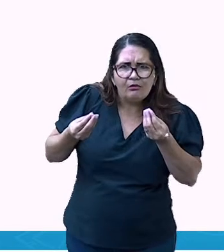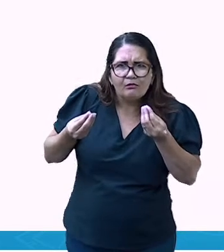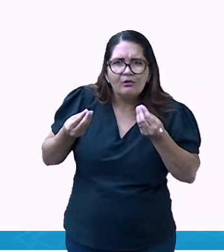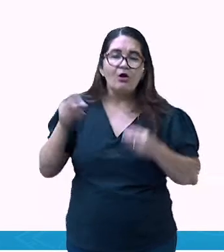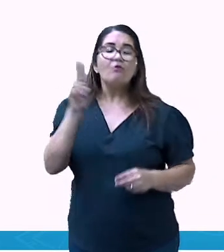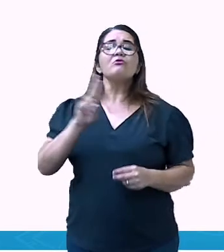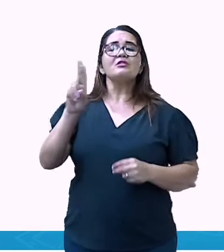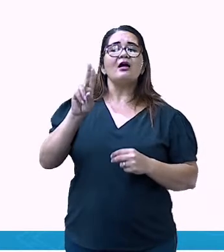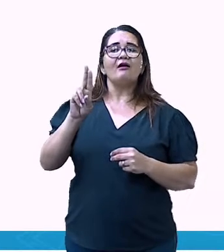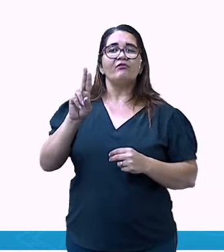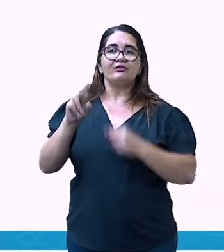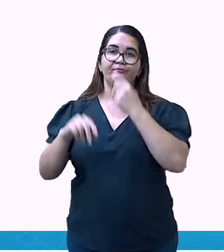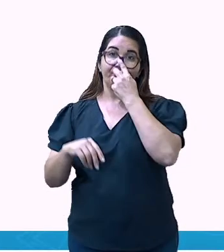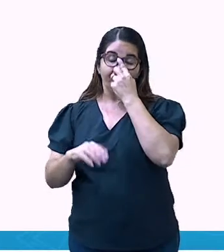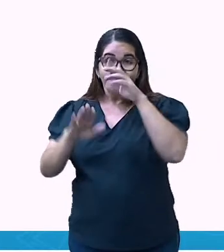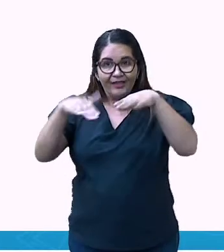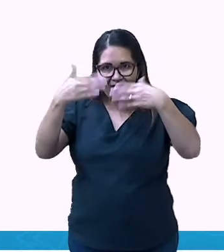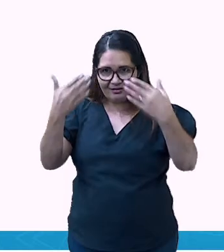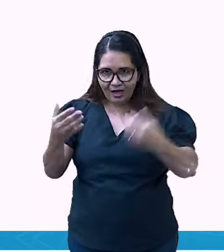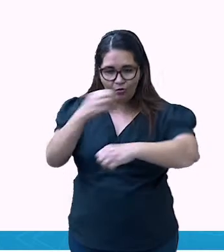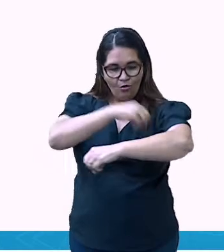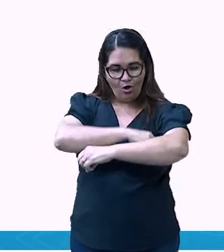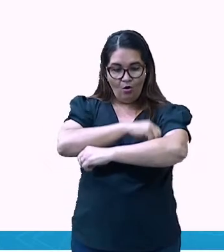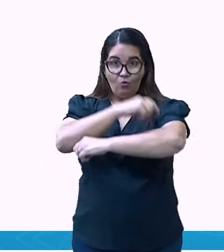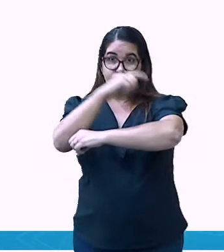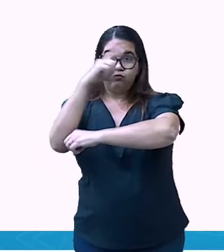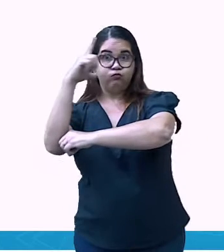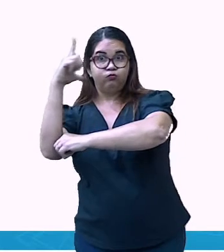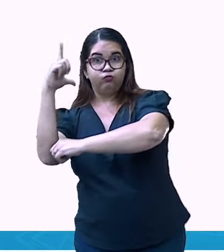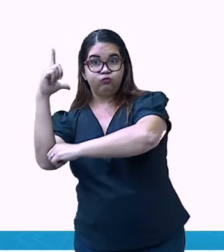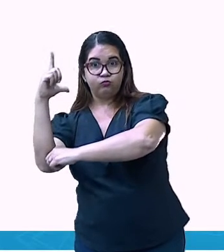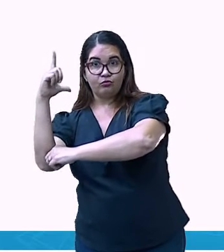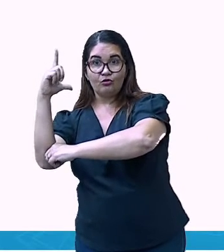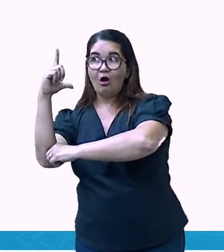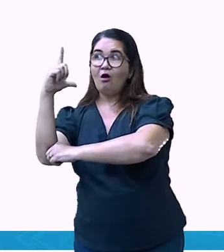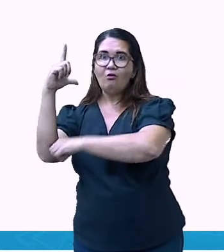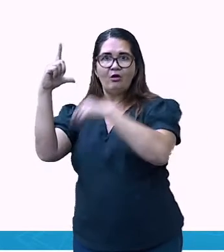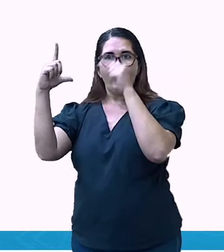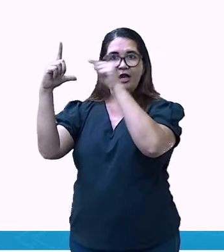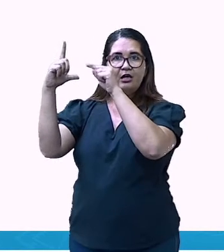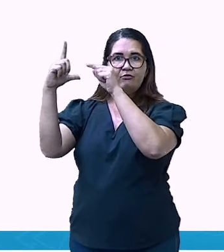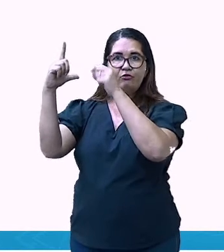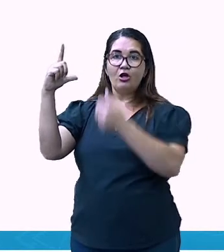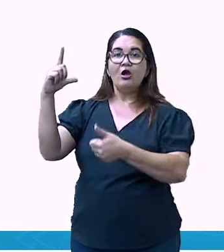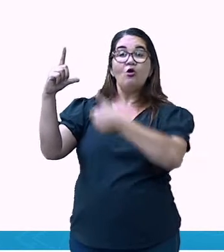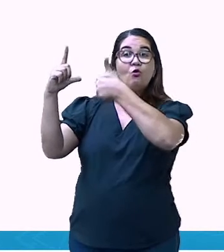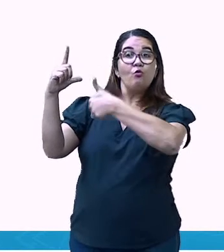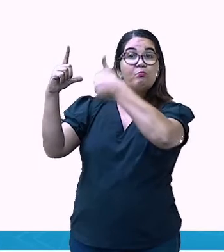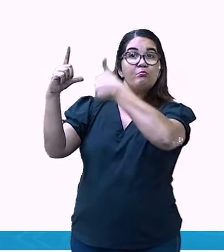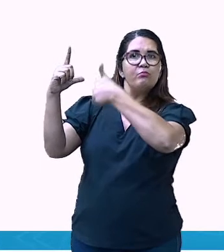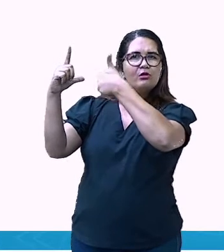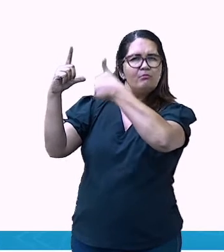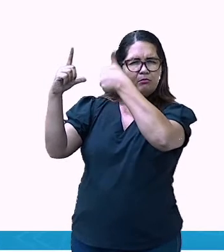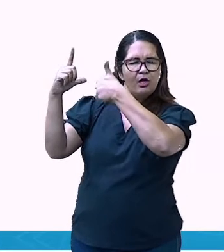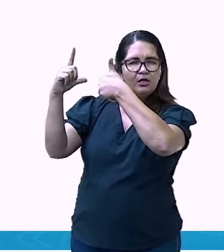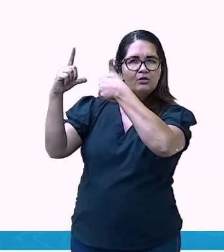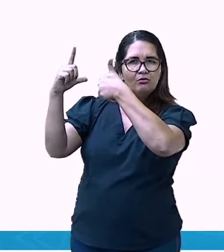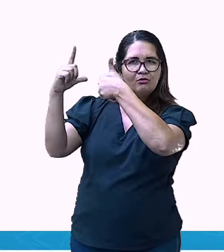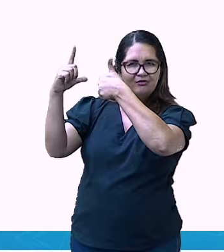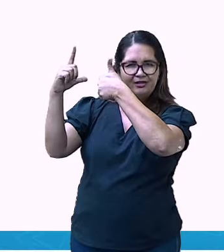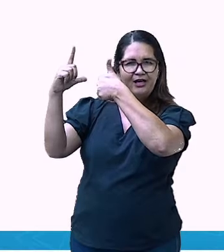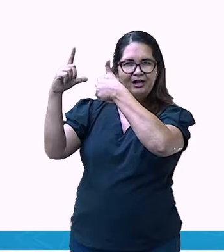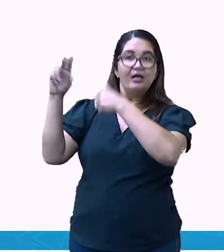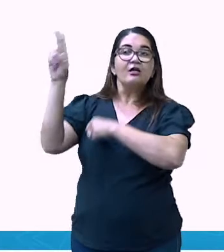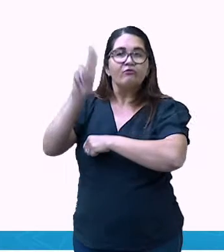ó, o sol foi o primeiro meio de orientação utilizado. Então, muito antigo, muito